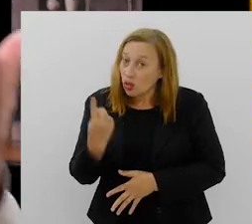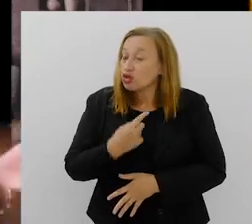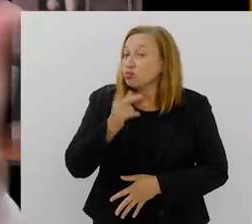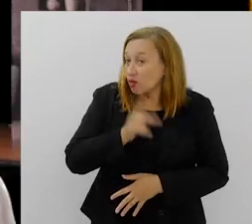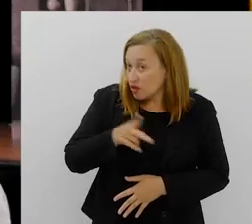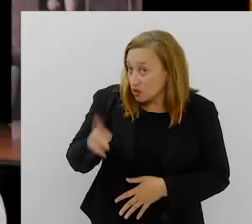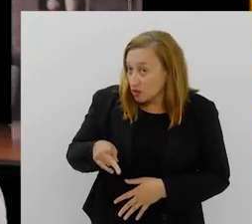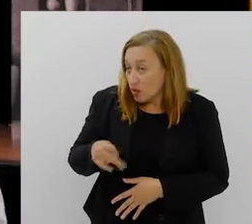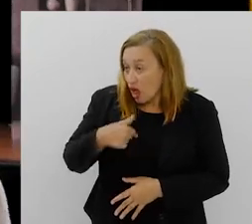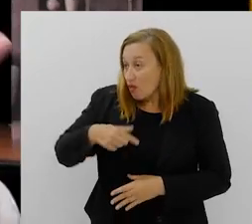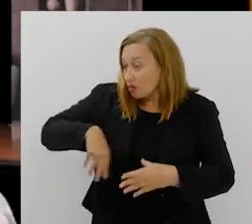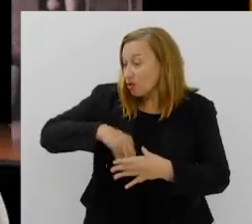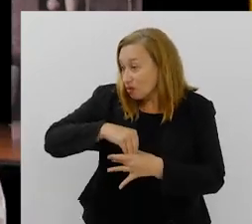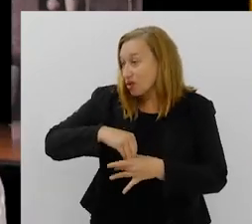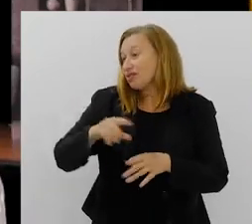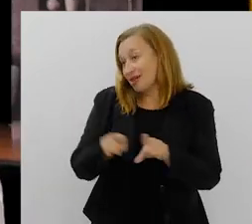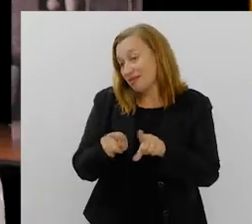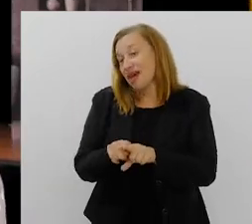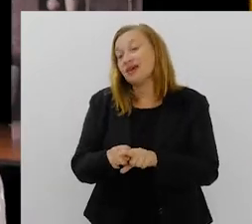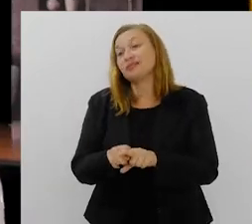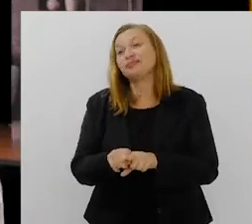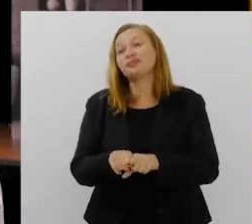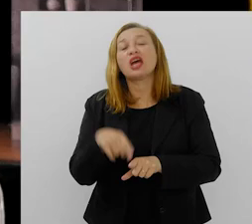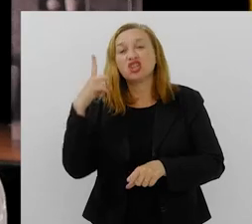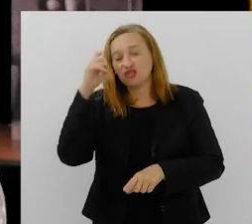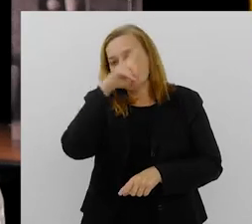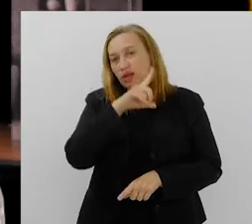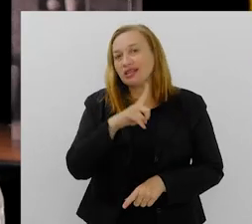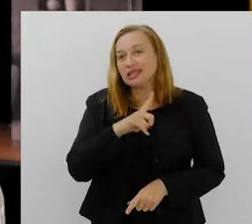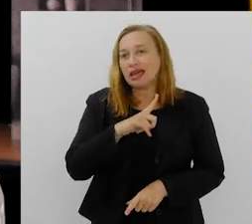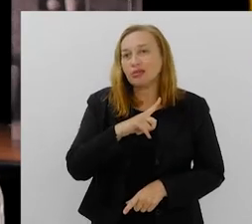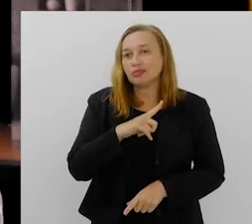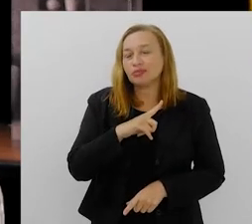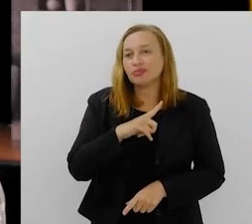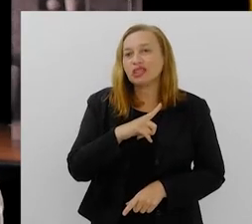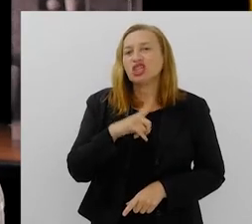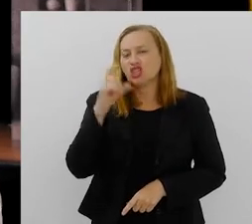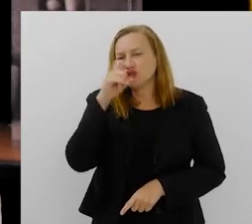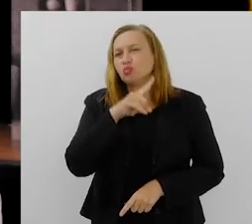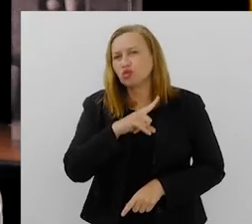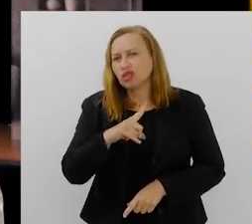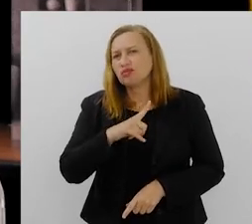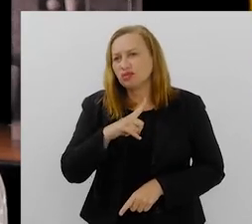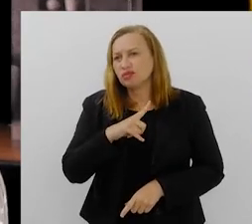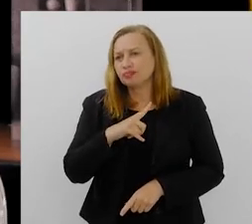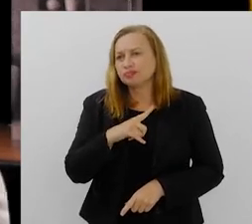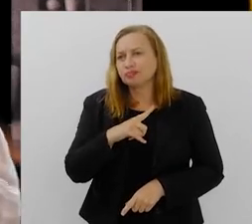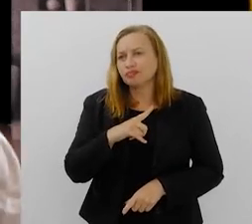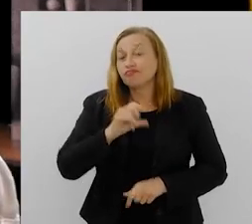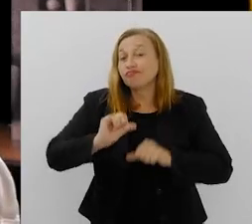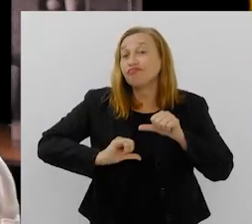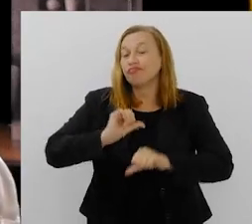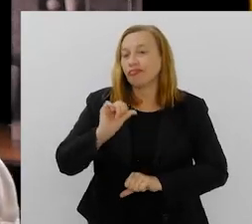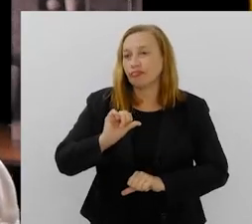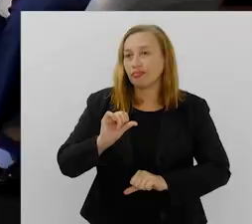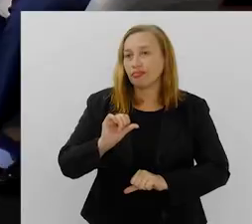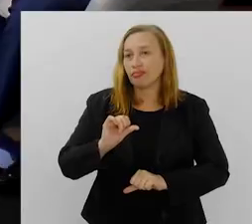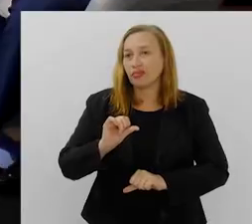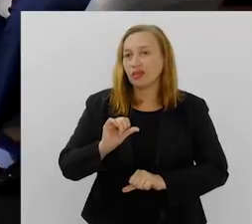nós professores, eu vou me incluir também se professor, temos dificuldade, muita dificuldade de mudar,